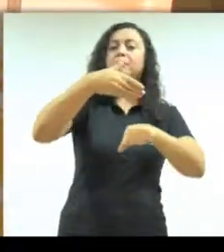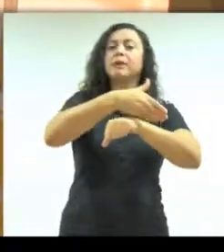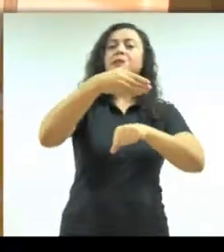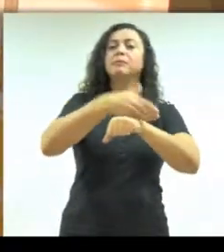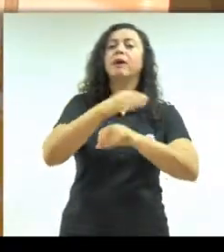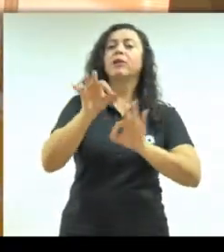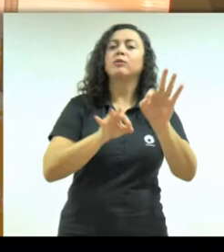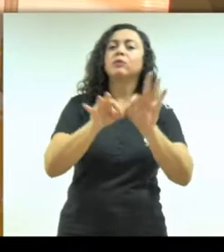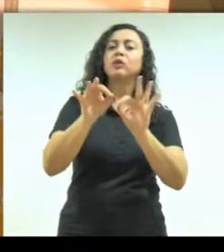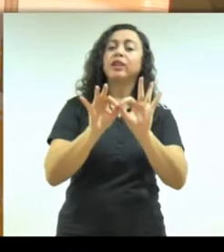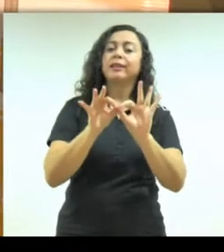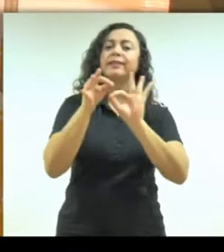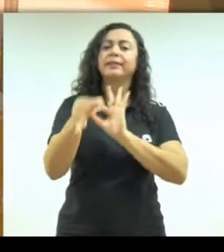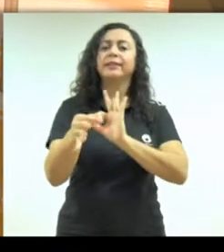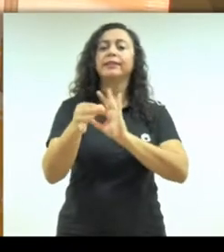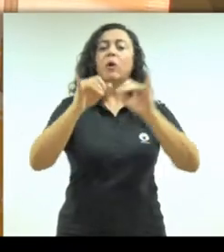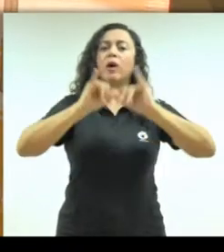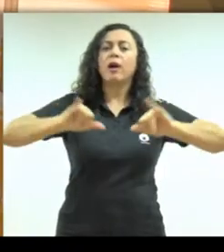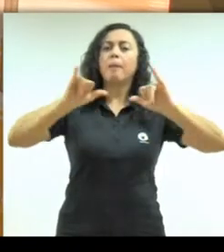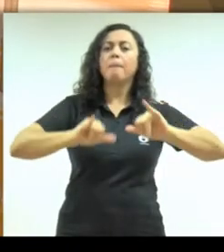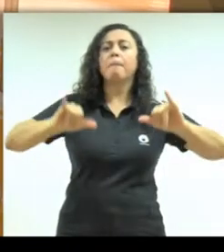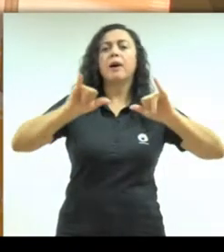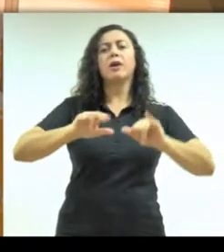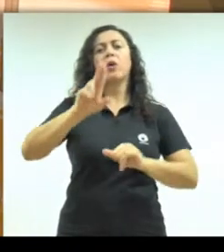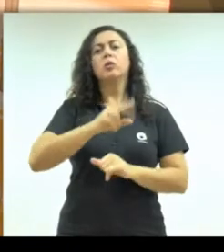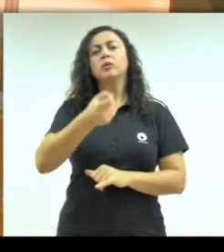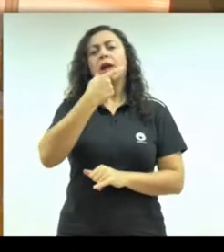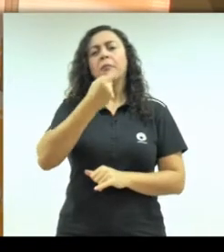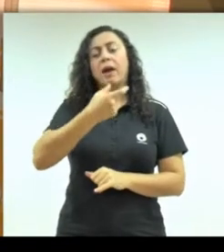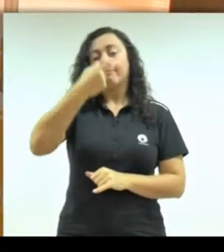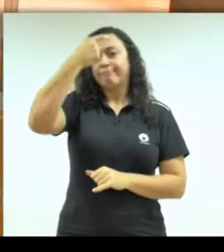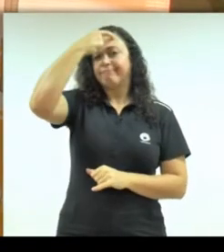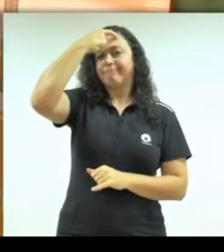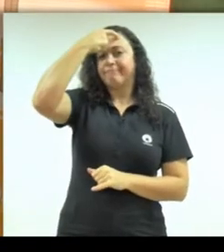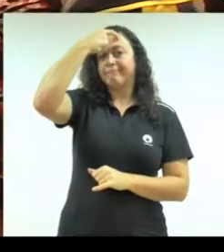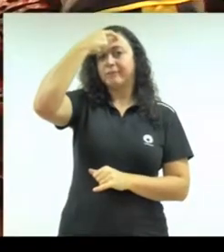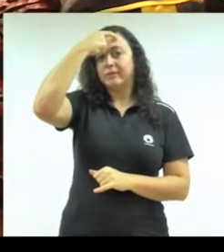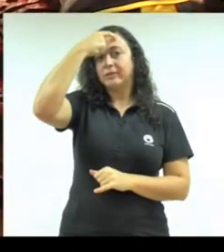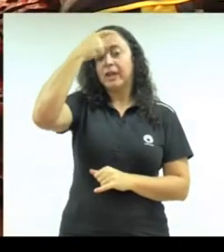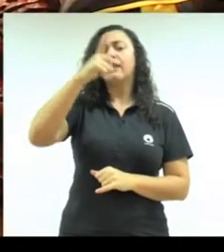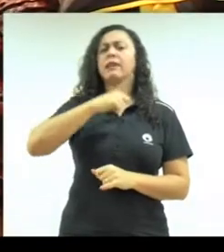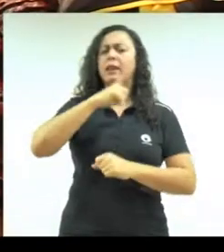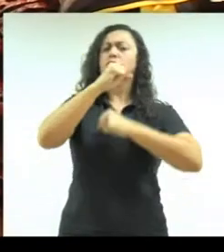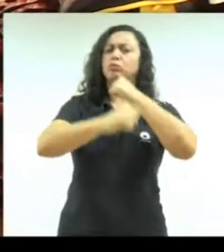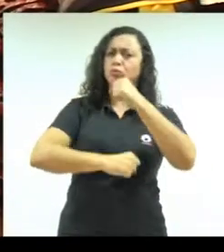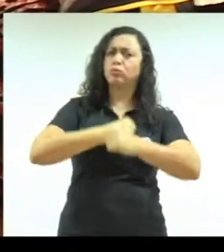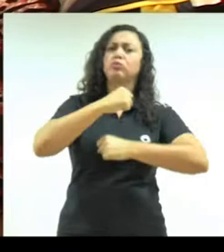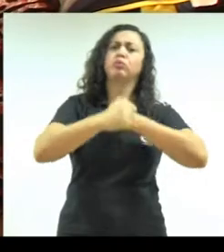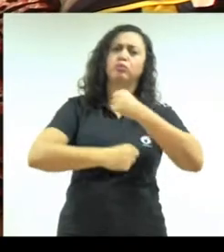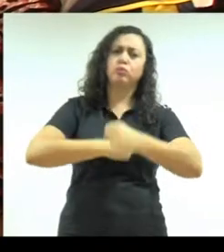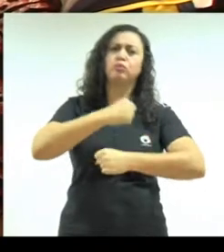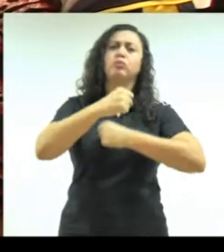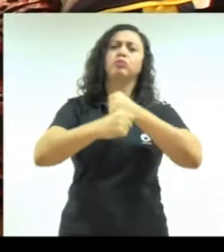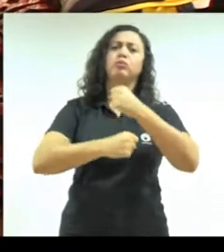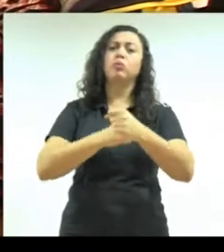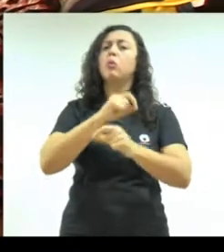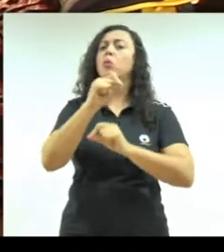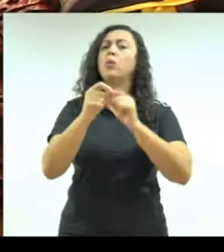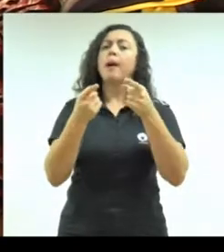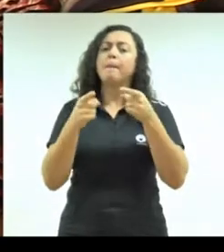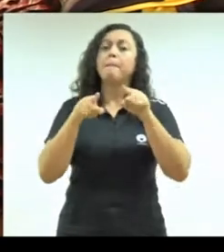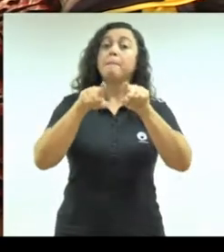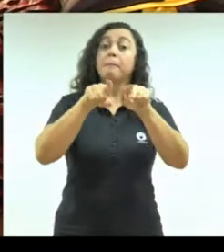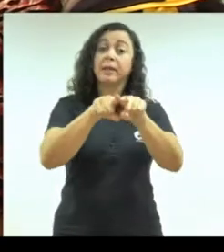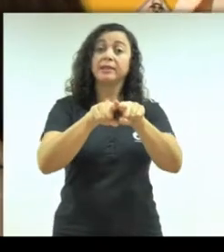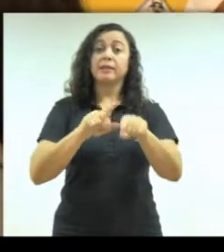de extensão Campanha de Uso Racional de Medicamentos, que acontece anualmente dentro de uma parceria